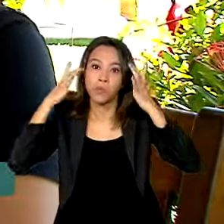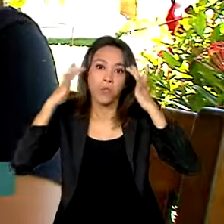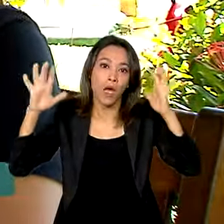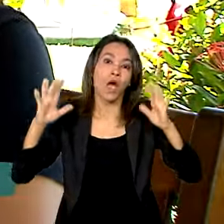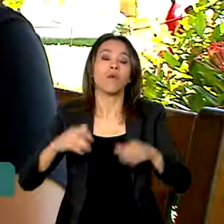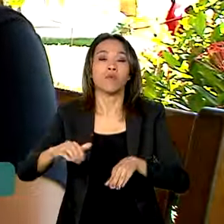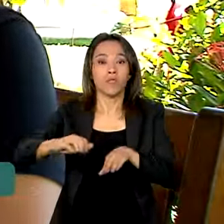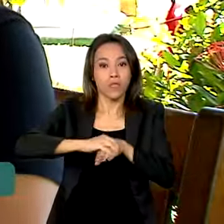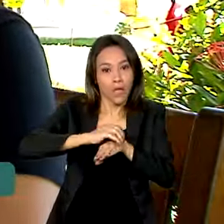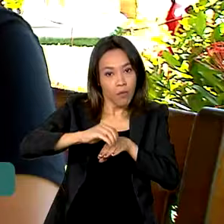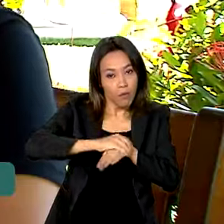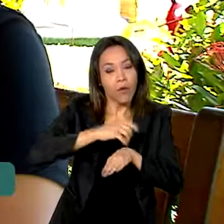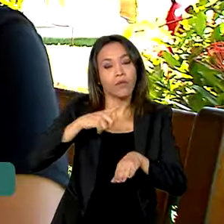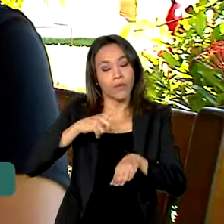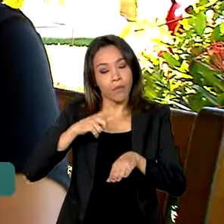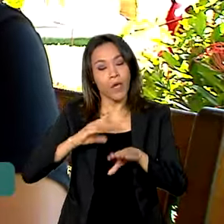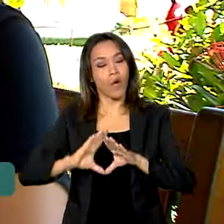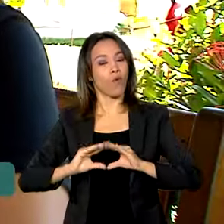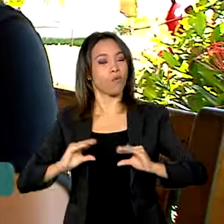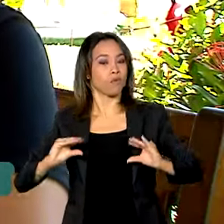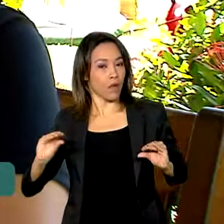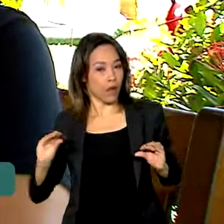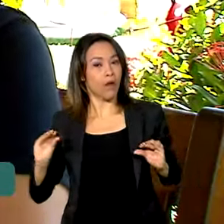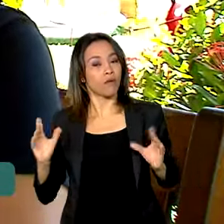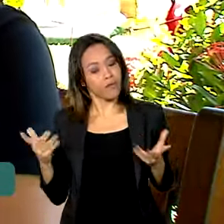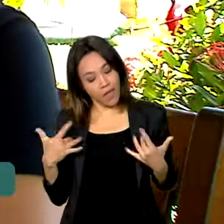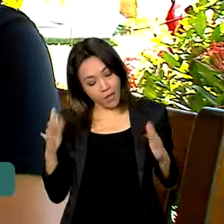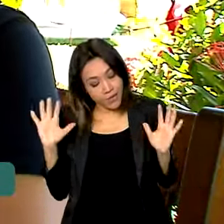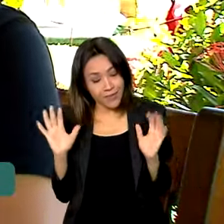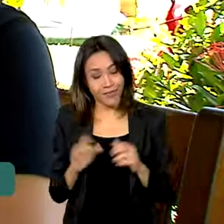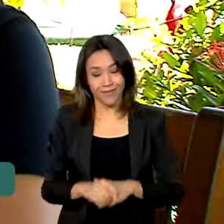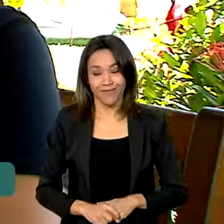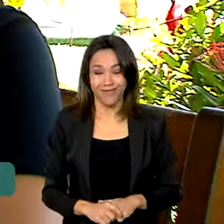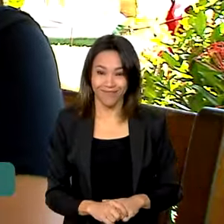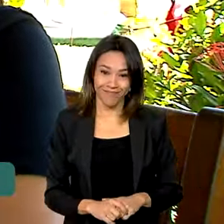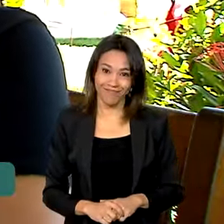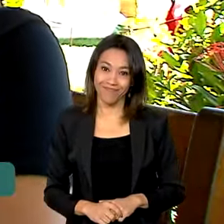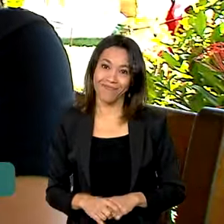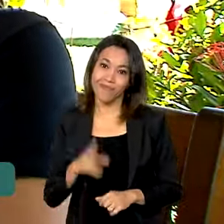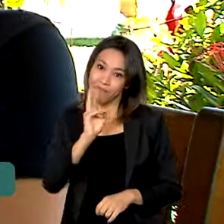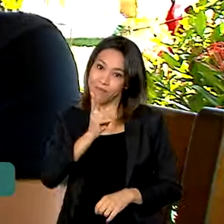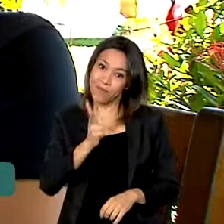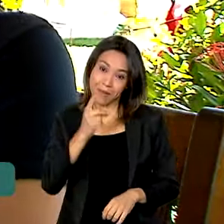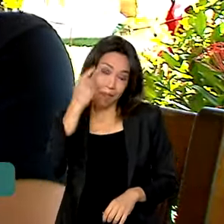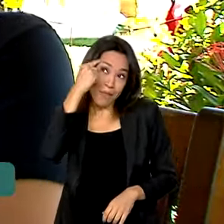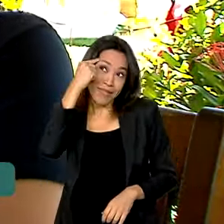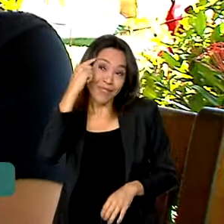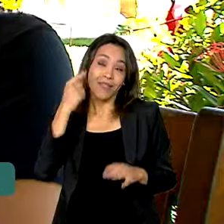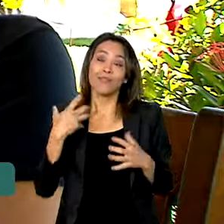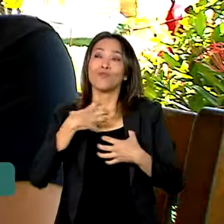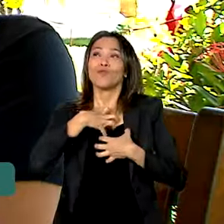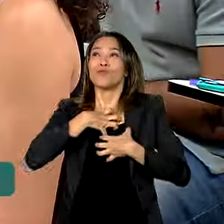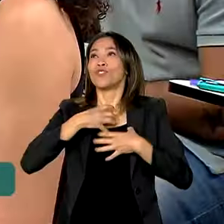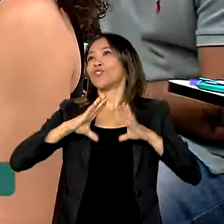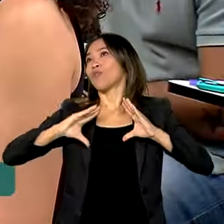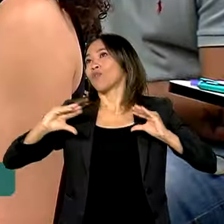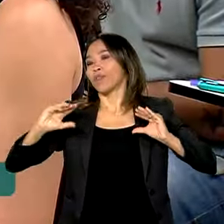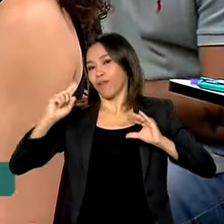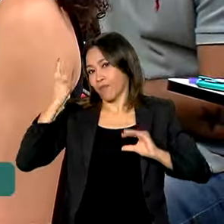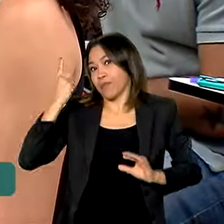fechado, confortável também. E acho que é isso. Pensando sempre no conforto, em primeiro lugar.